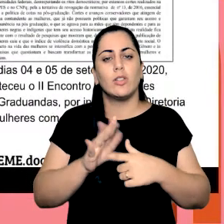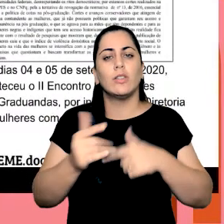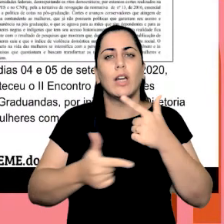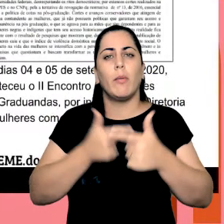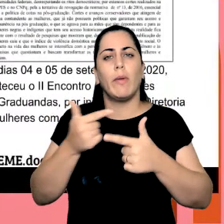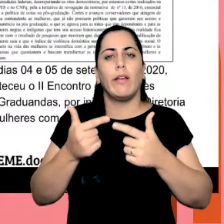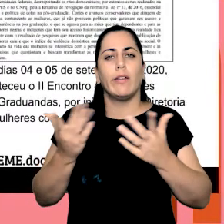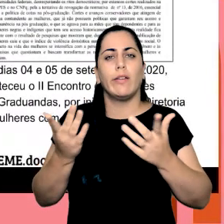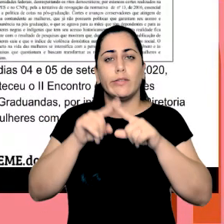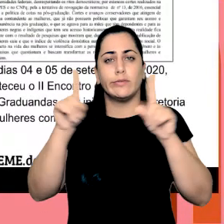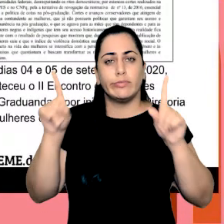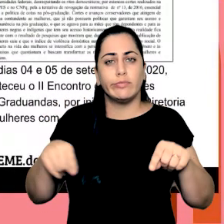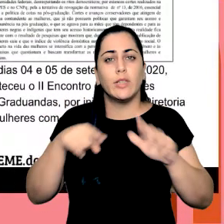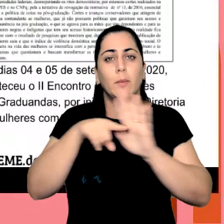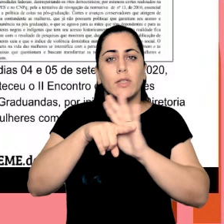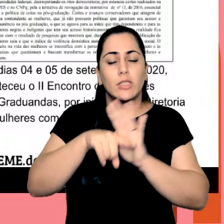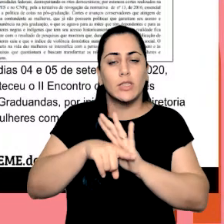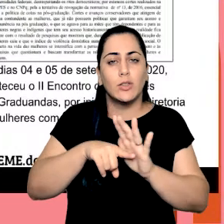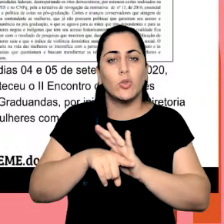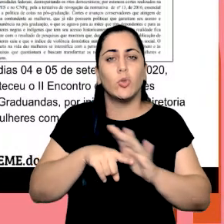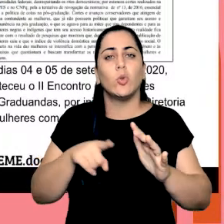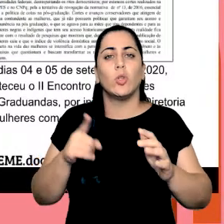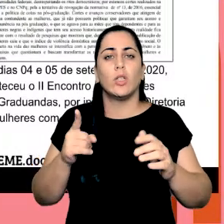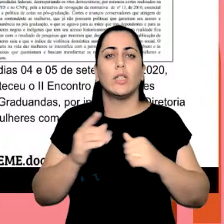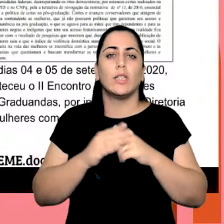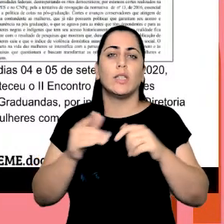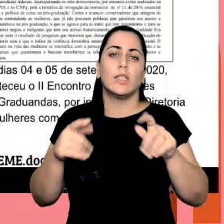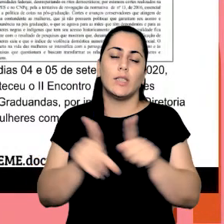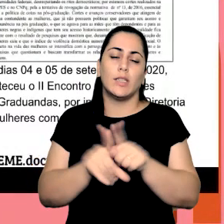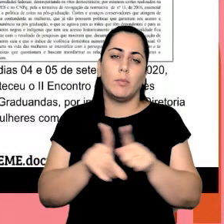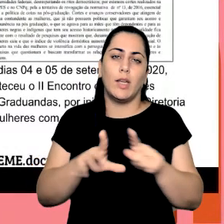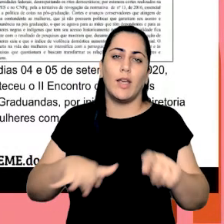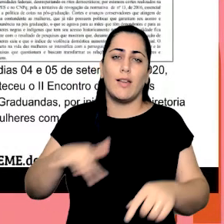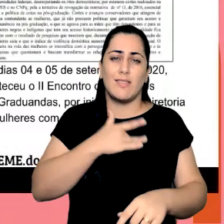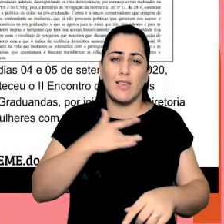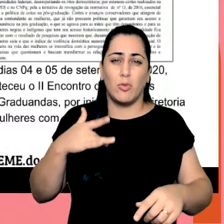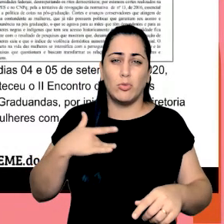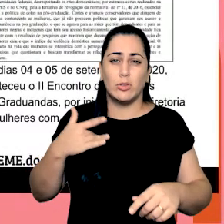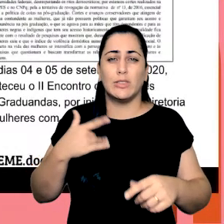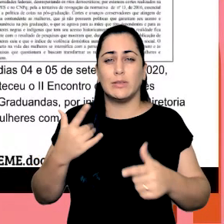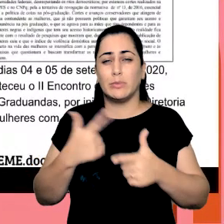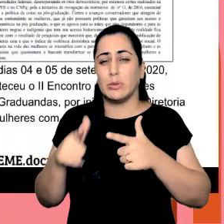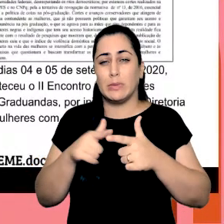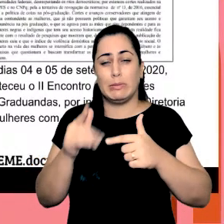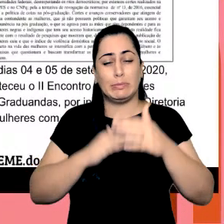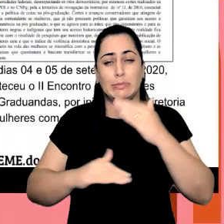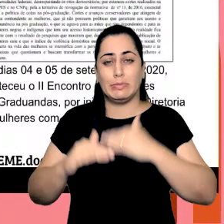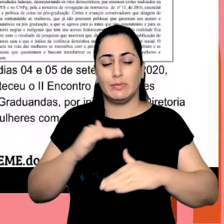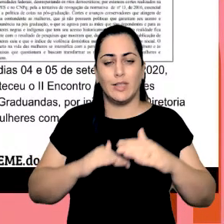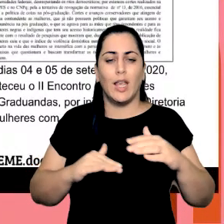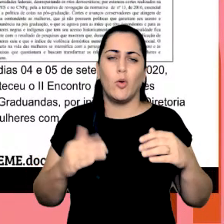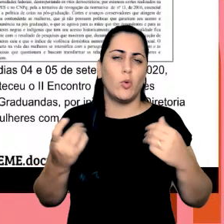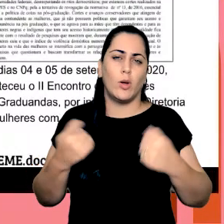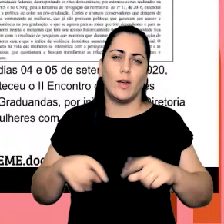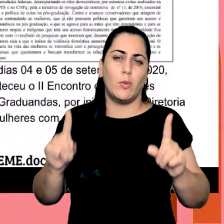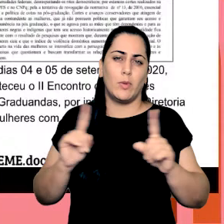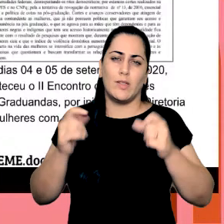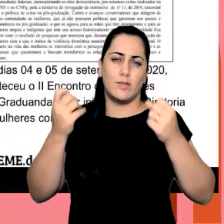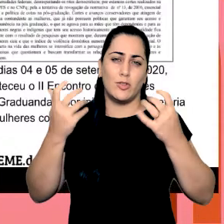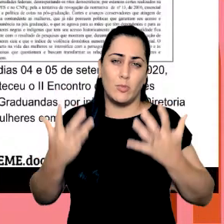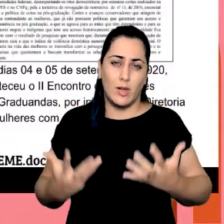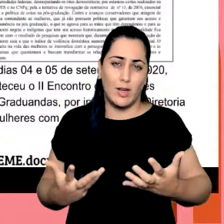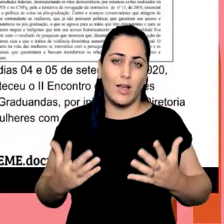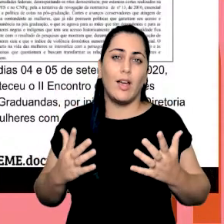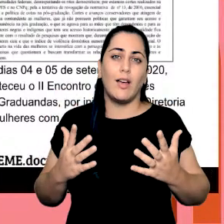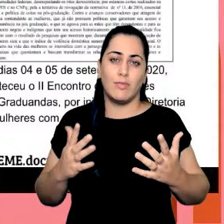das mulheres servidoras pesquisadoras e residentes de serviços de saúde nem preciso falar o que que foi tudo